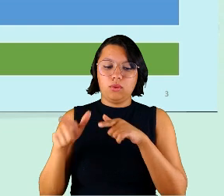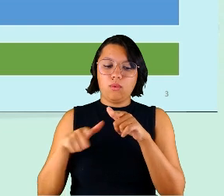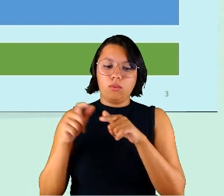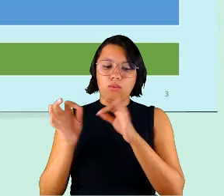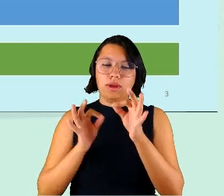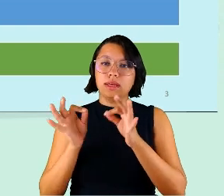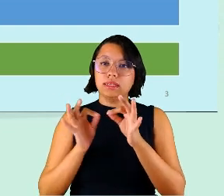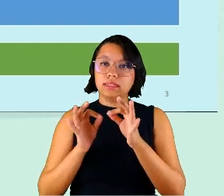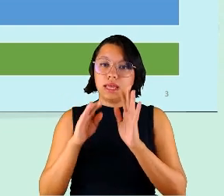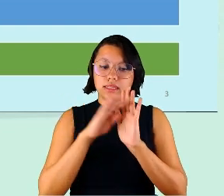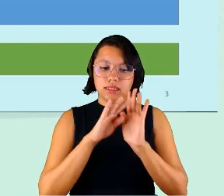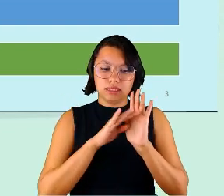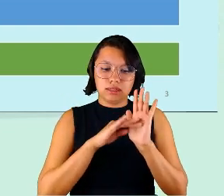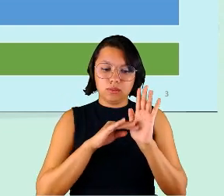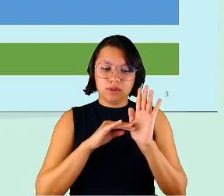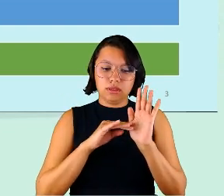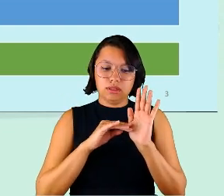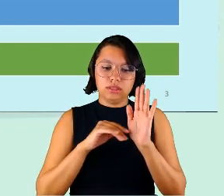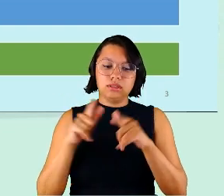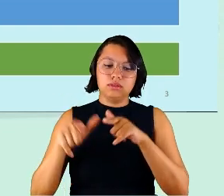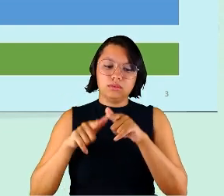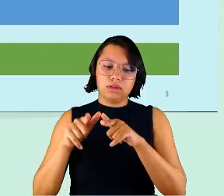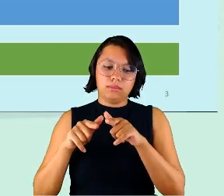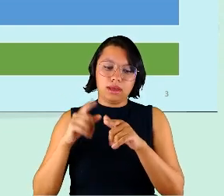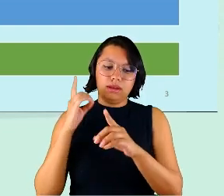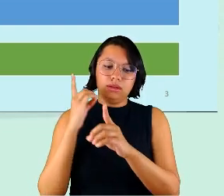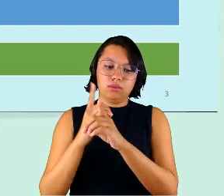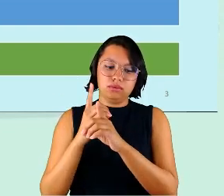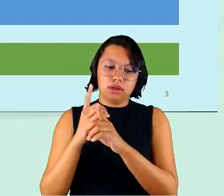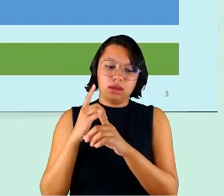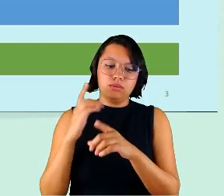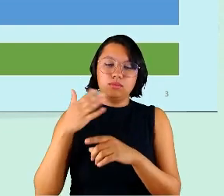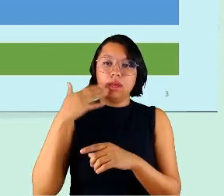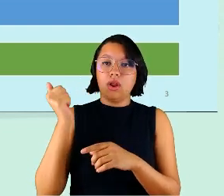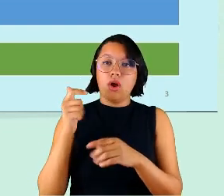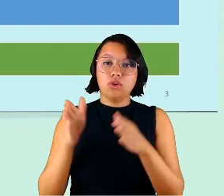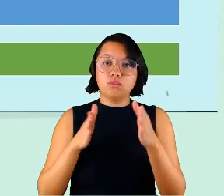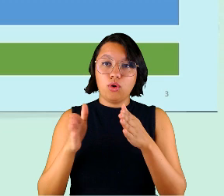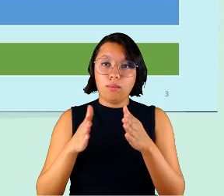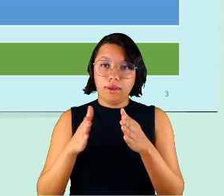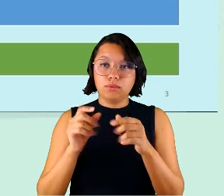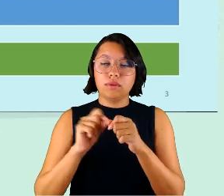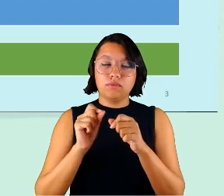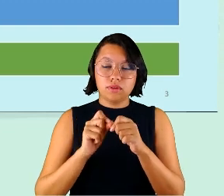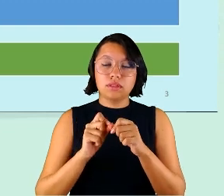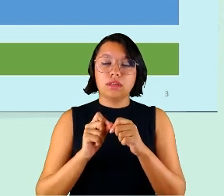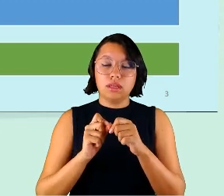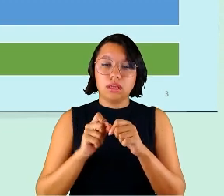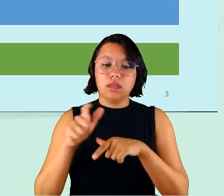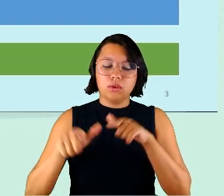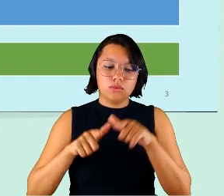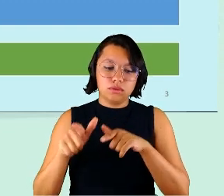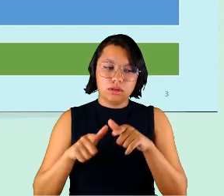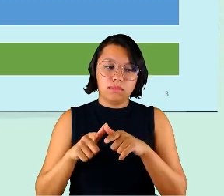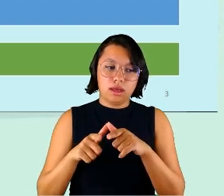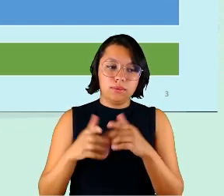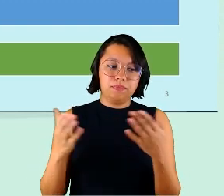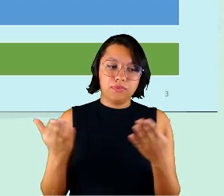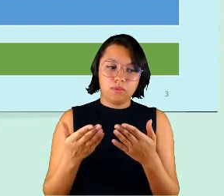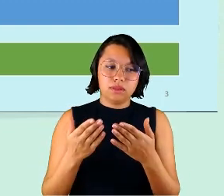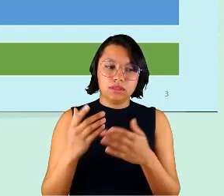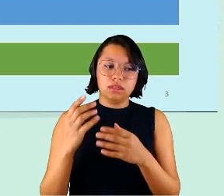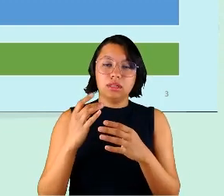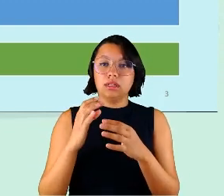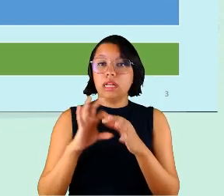sequência do trabalho, né, encontrar os melhores momentos para realizar as tarefas, com essa flexibilização